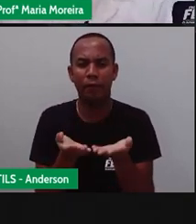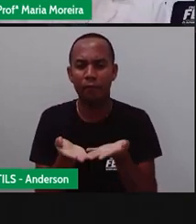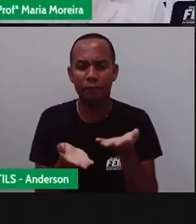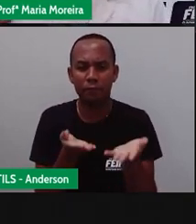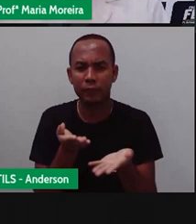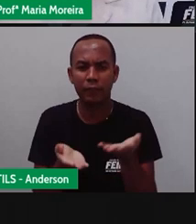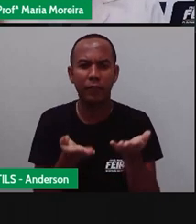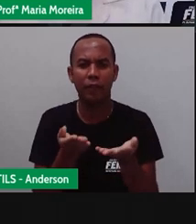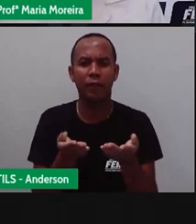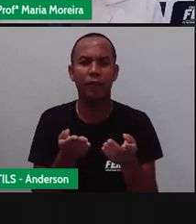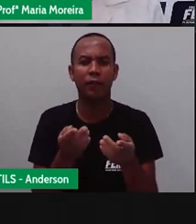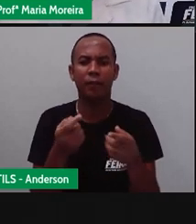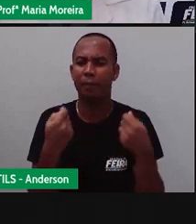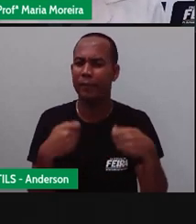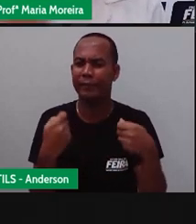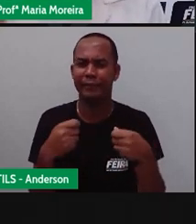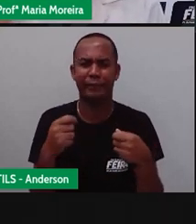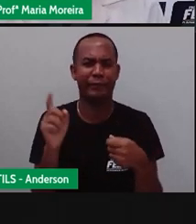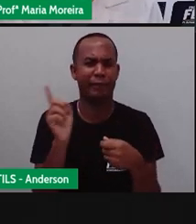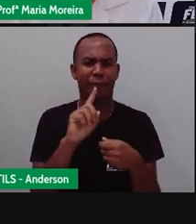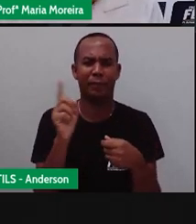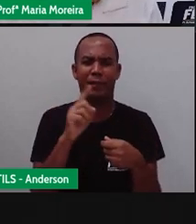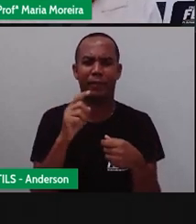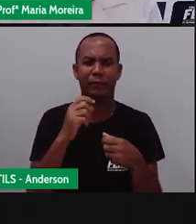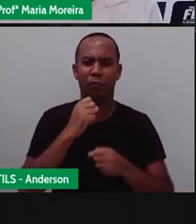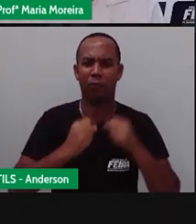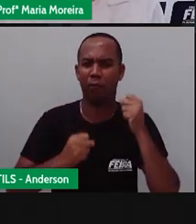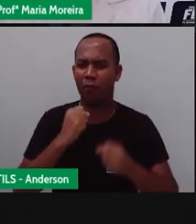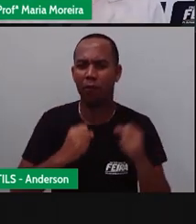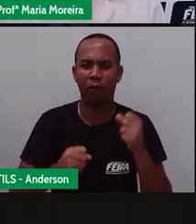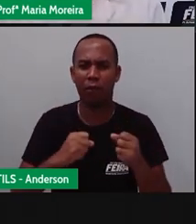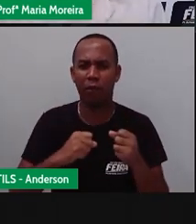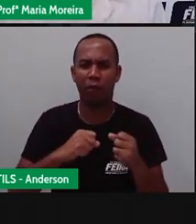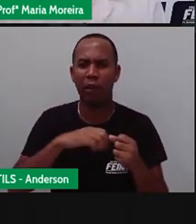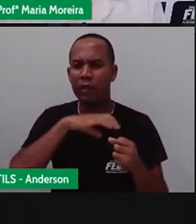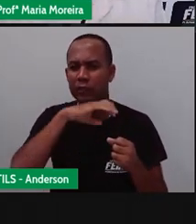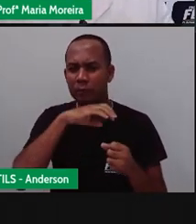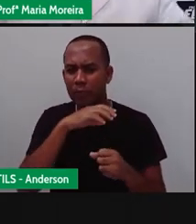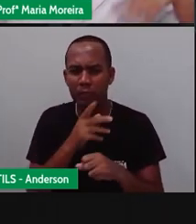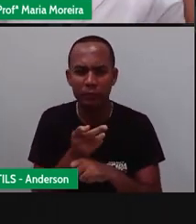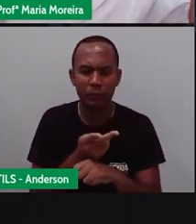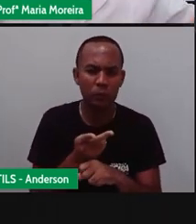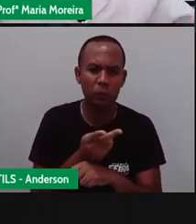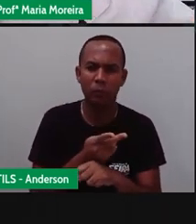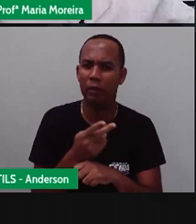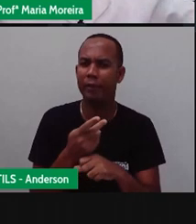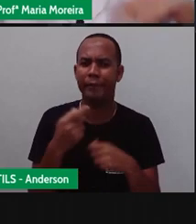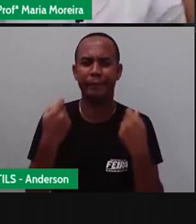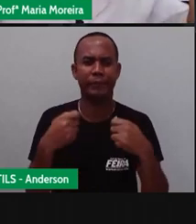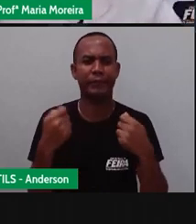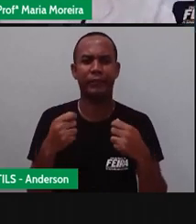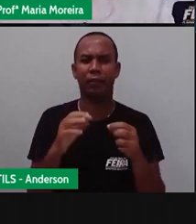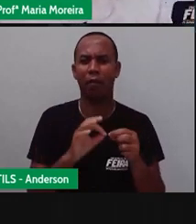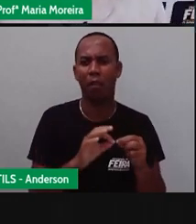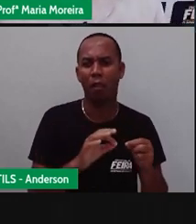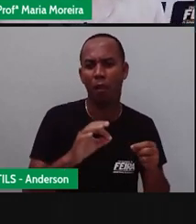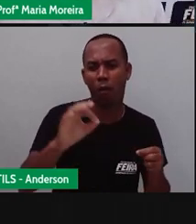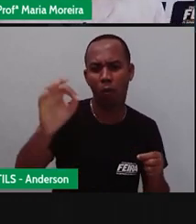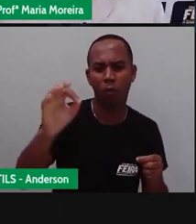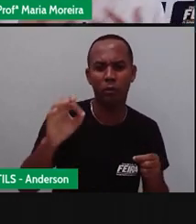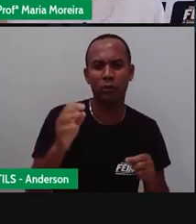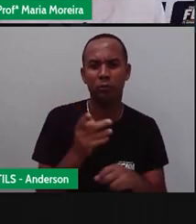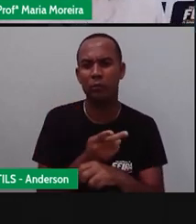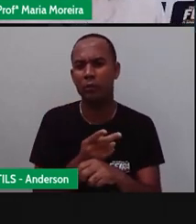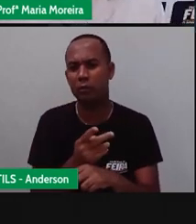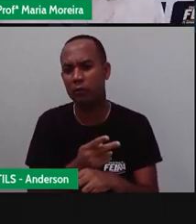e não precisam mais caçar, não precisam correr atrás de animais. Não precisam dar quilômetros e quilômetros, a